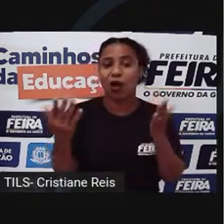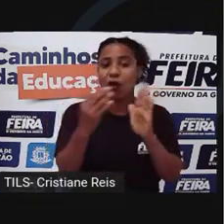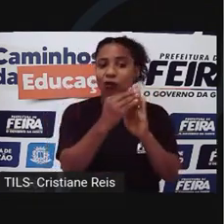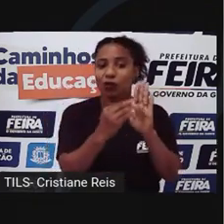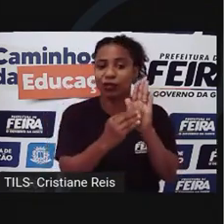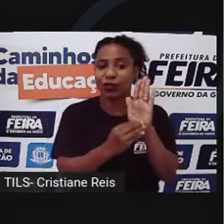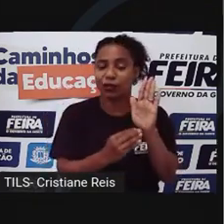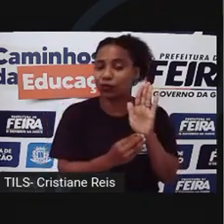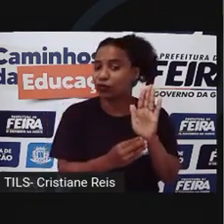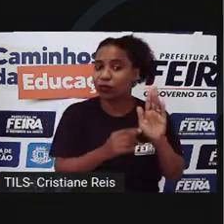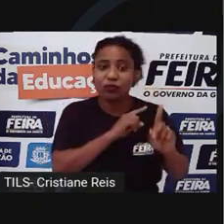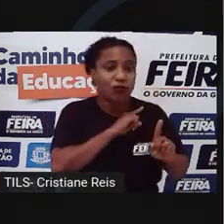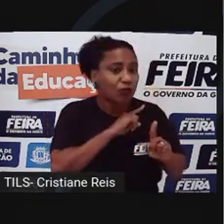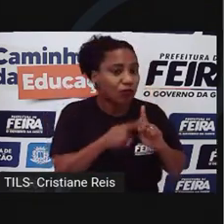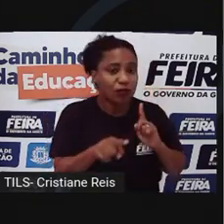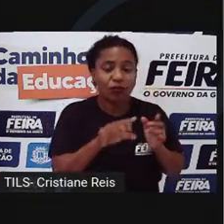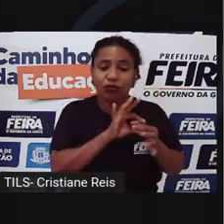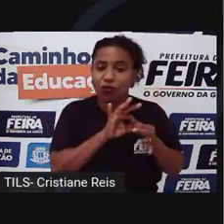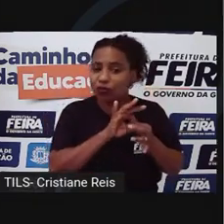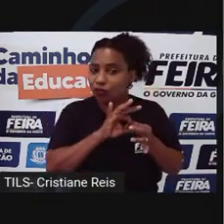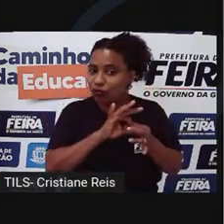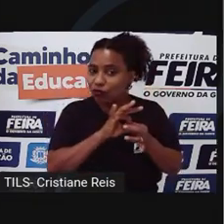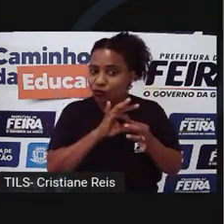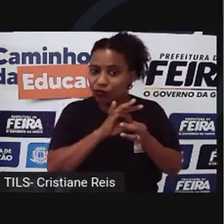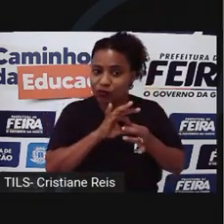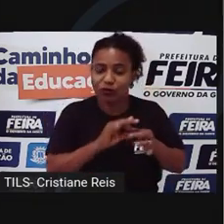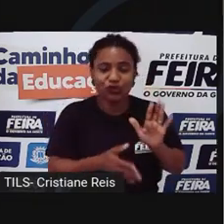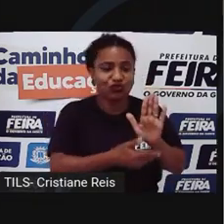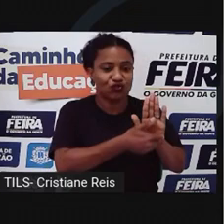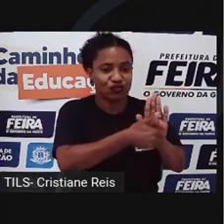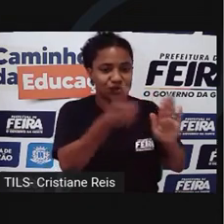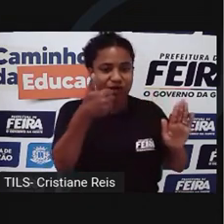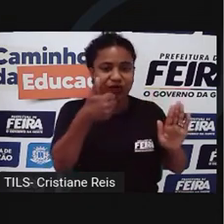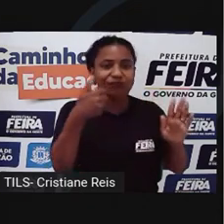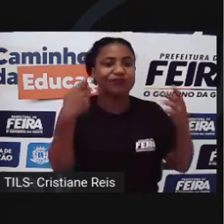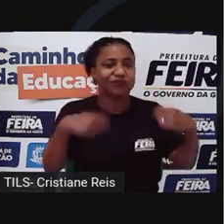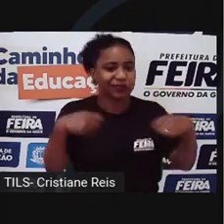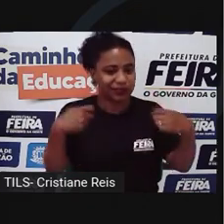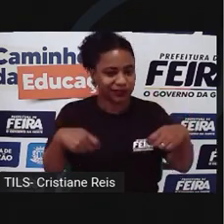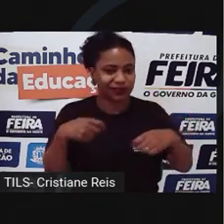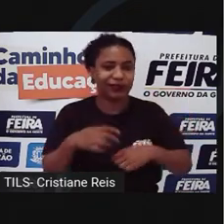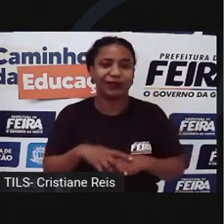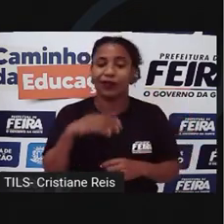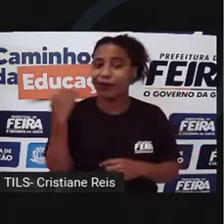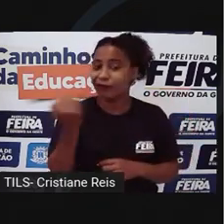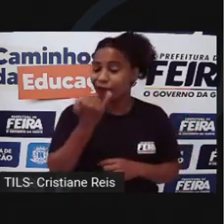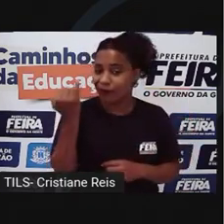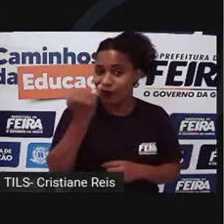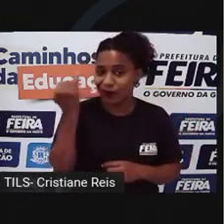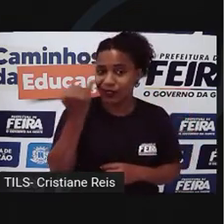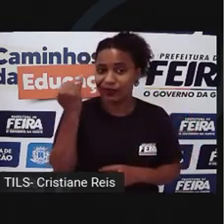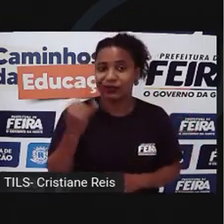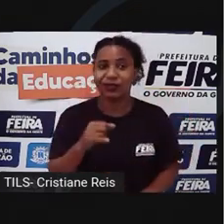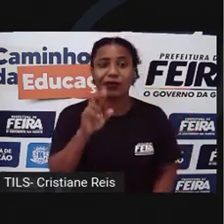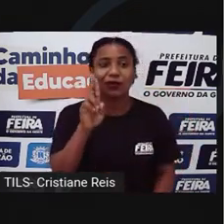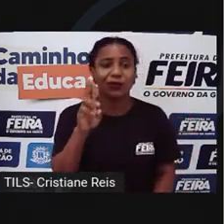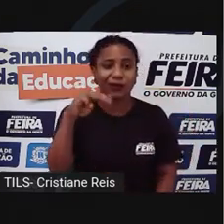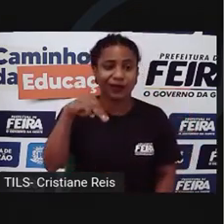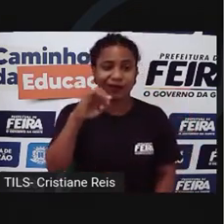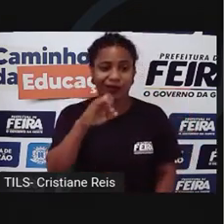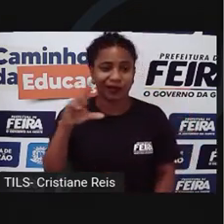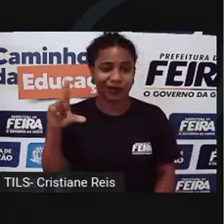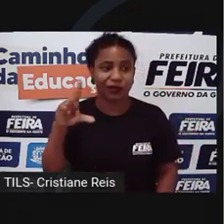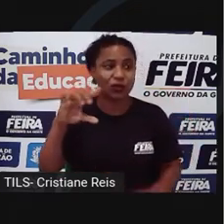indisponibilizar, não retirá-lo. Então, vale lembrar que é muito importante que você forneça a URL e descreva